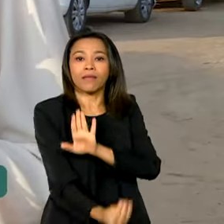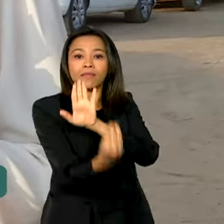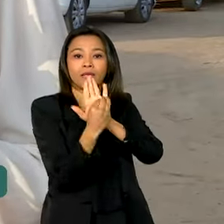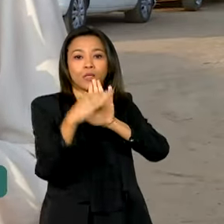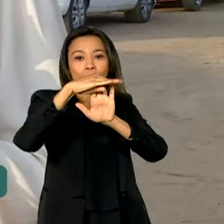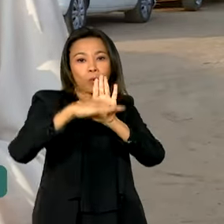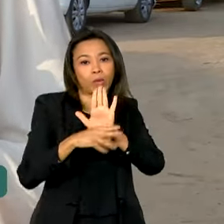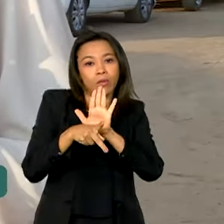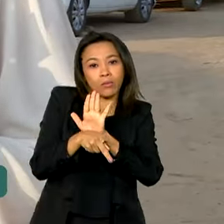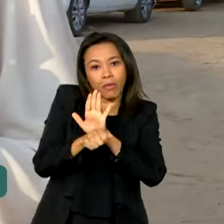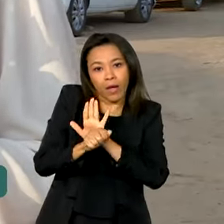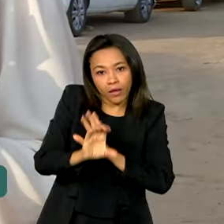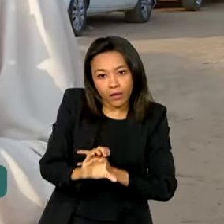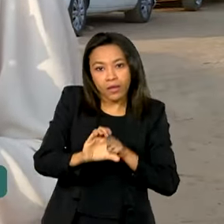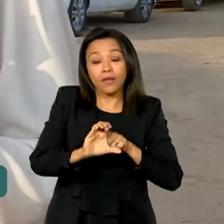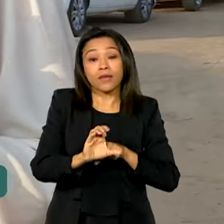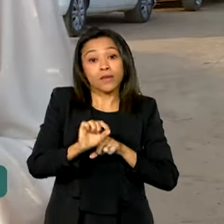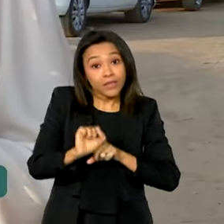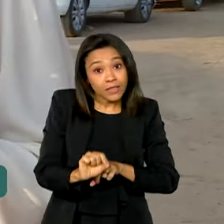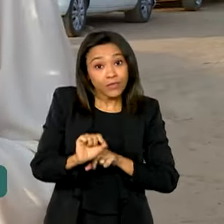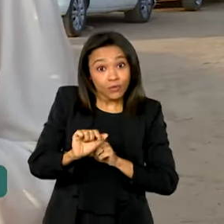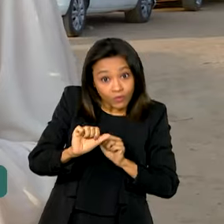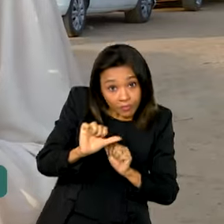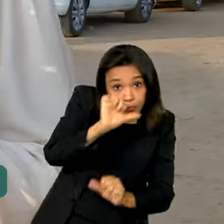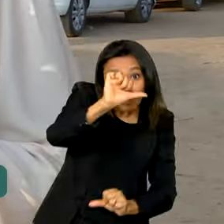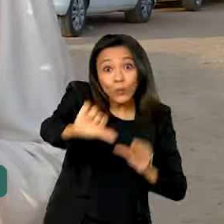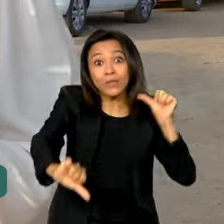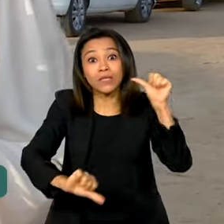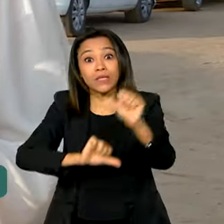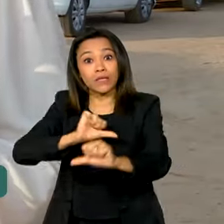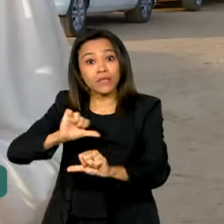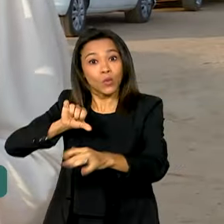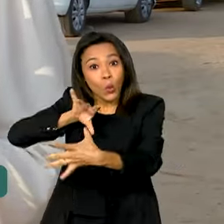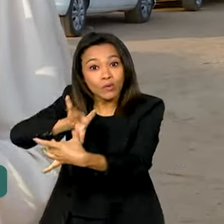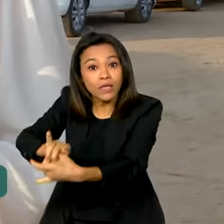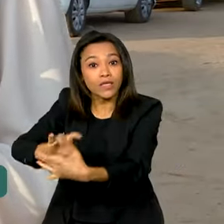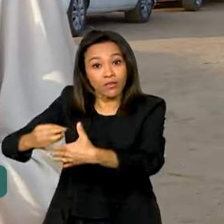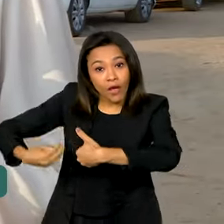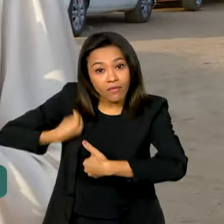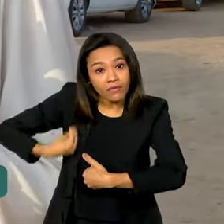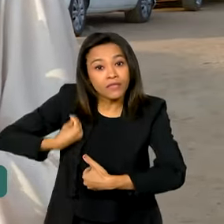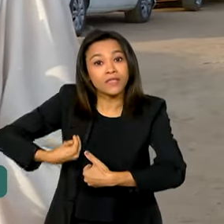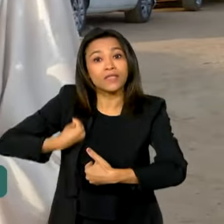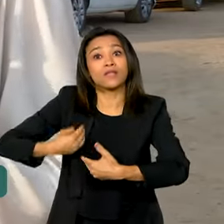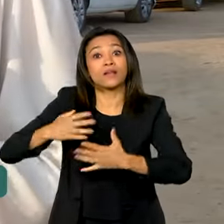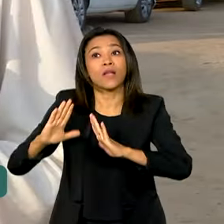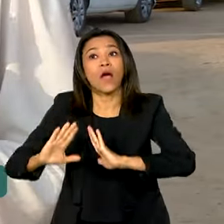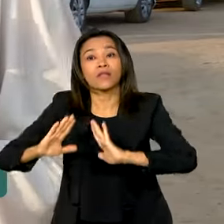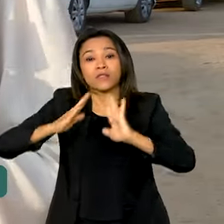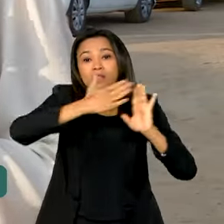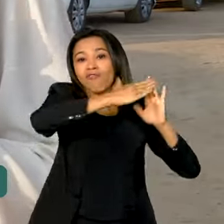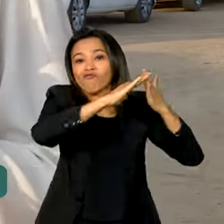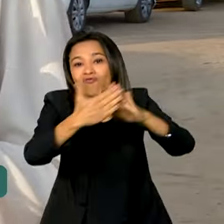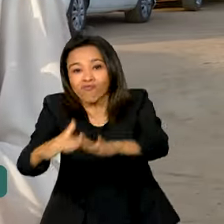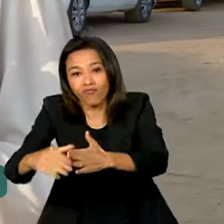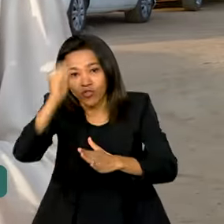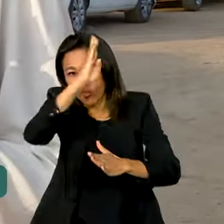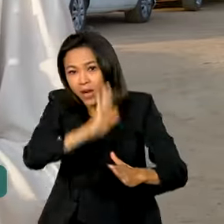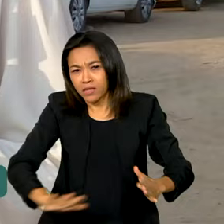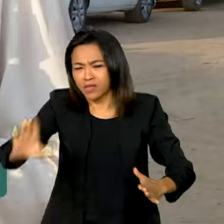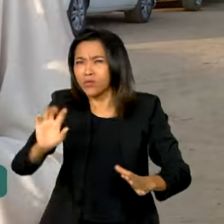crescimento Novo Parque e vem transformando a realidade das periferias brasileiras. Mais de 50